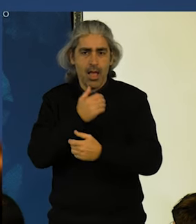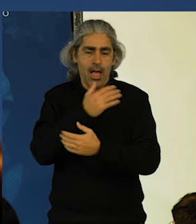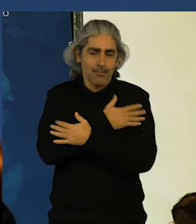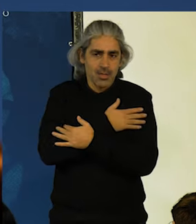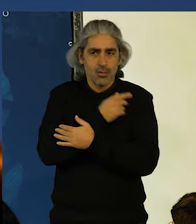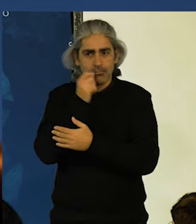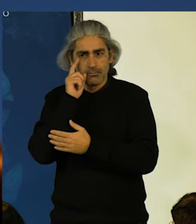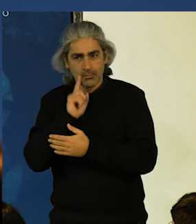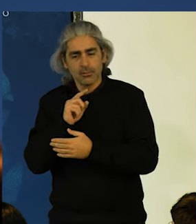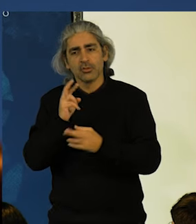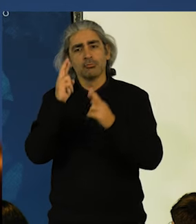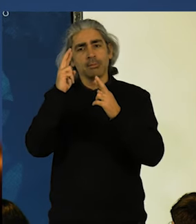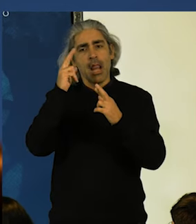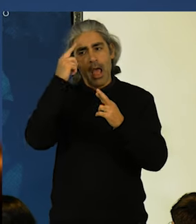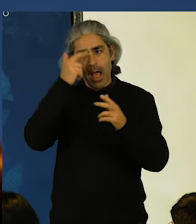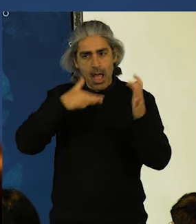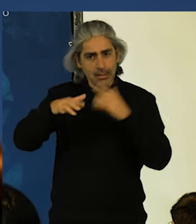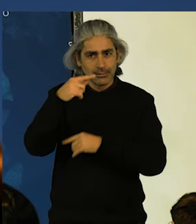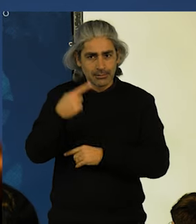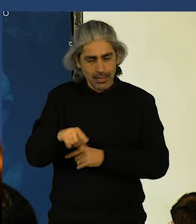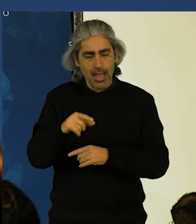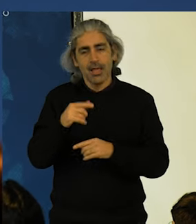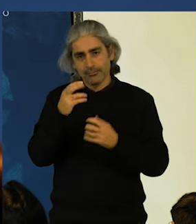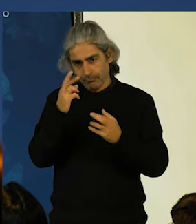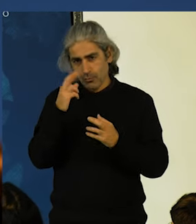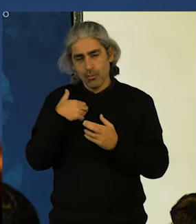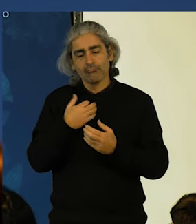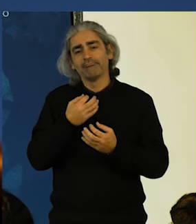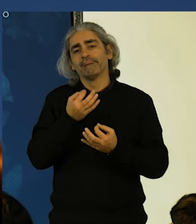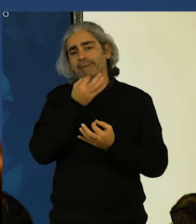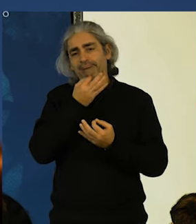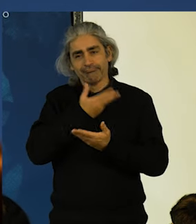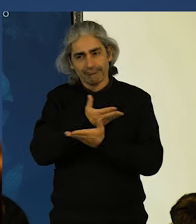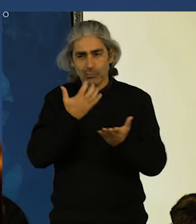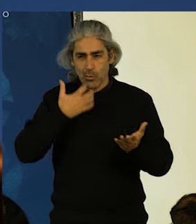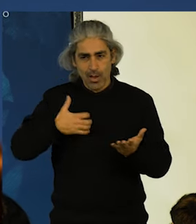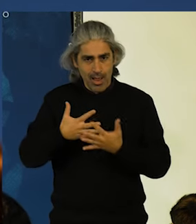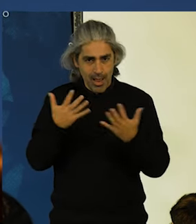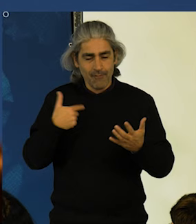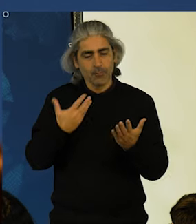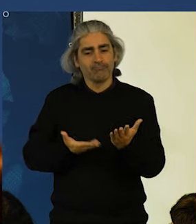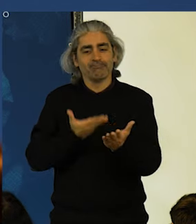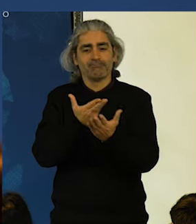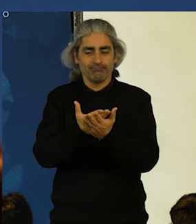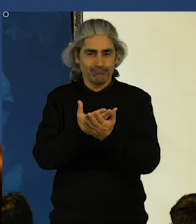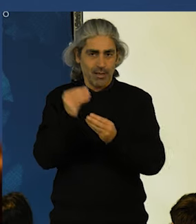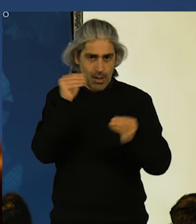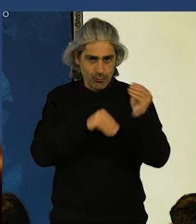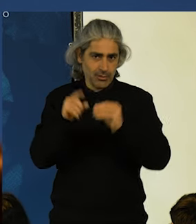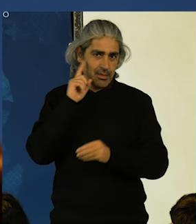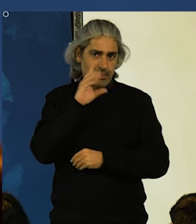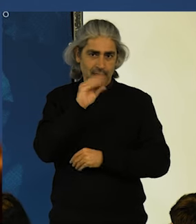gente de esperança e de coragem. É uma honra dirigir-me a vós. Apresentamos-nos às eleições de dia 10 de março